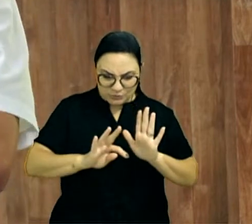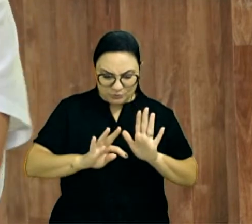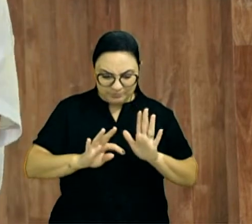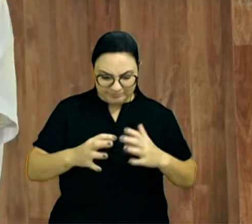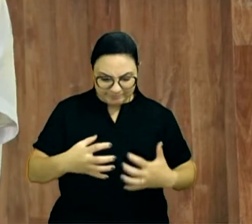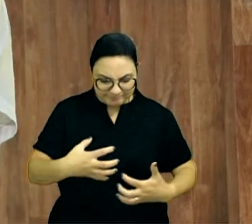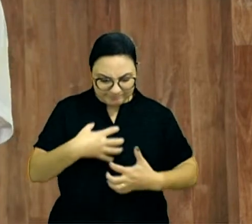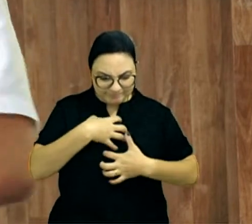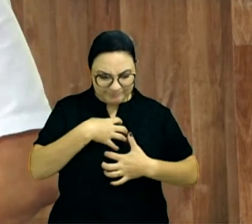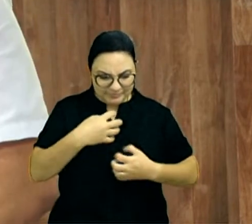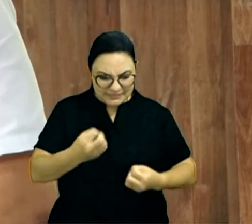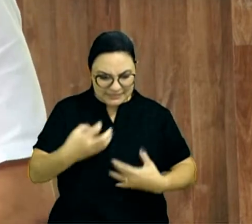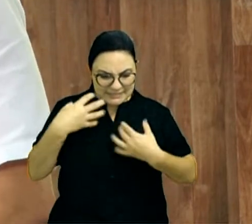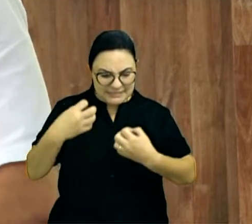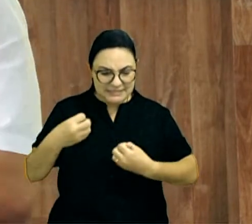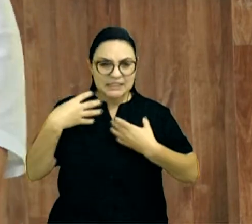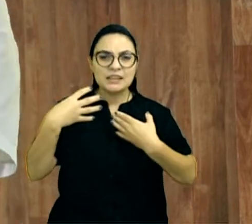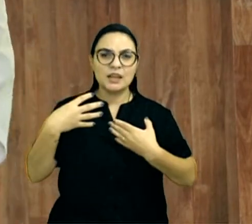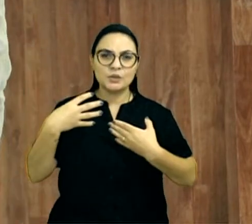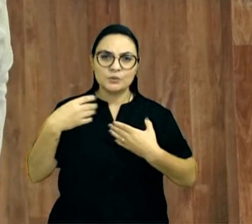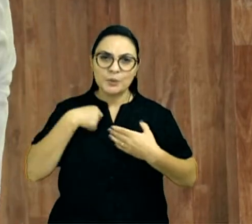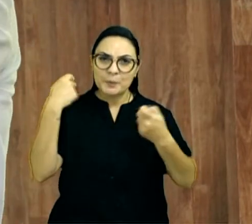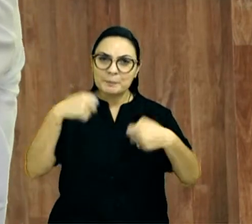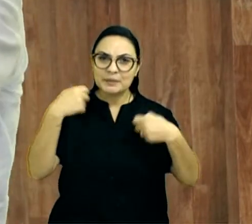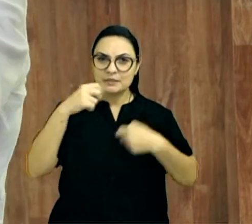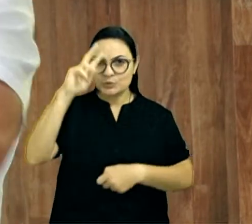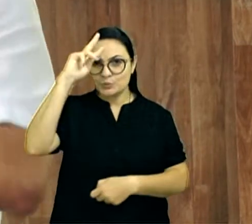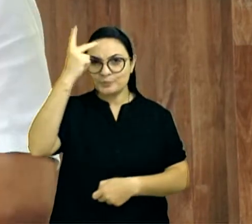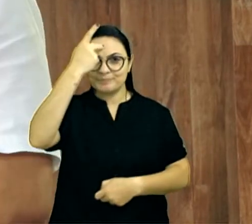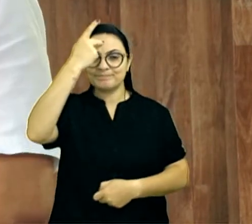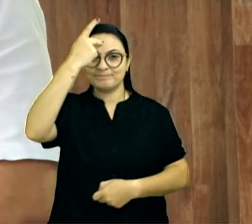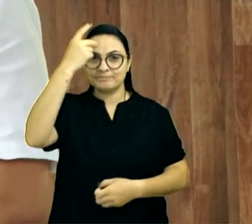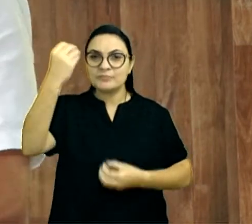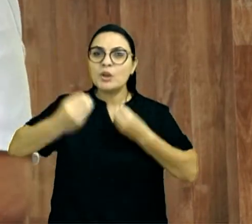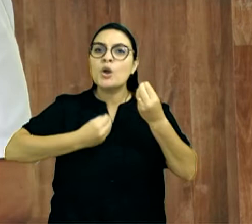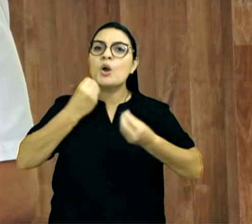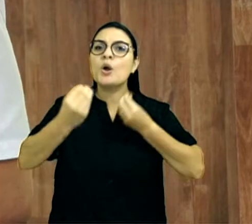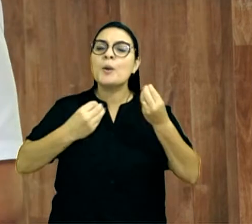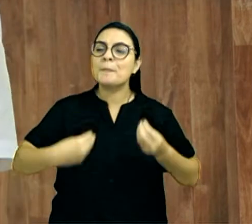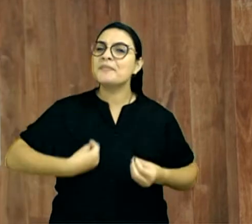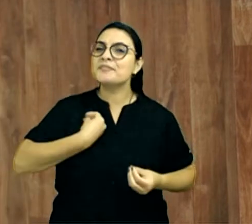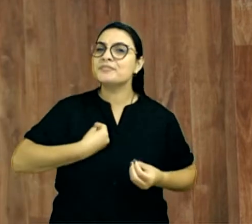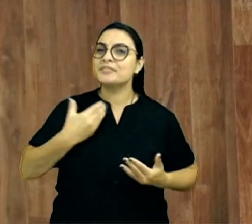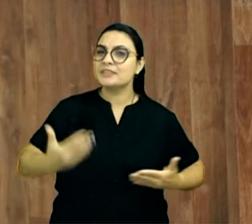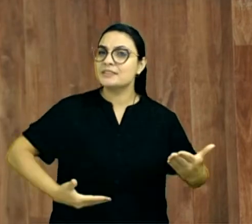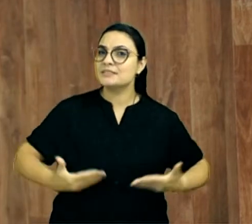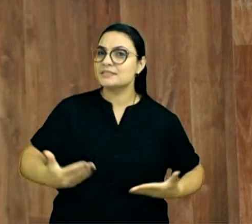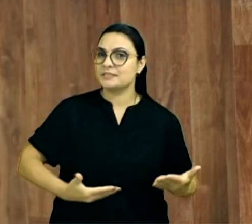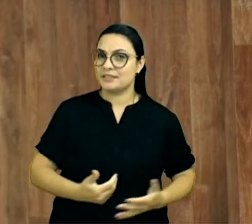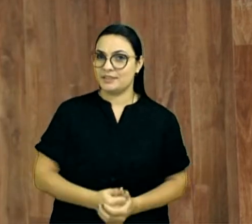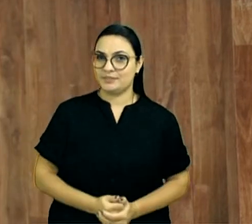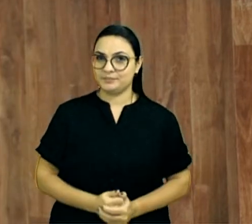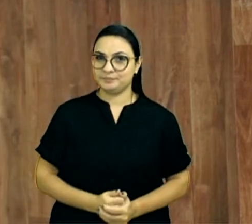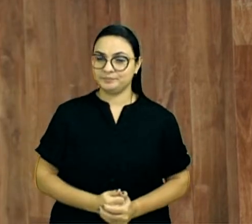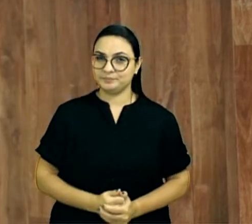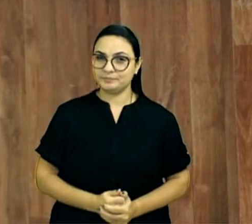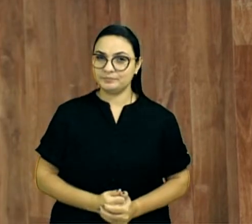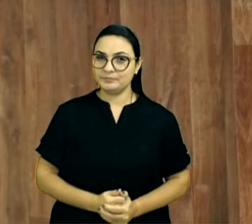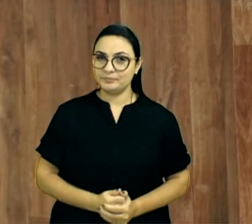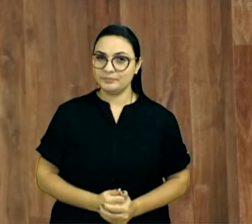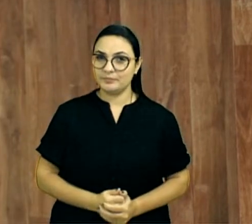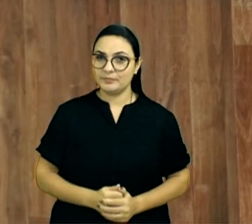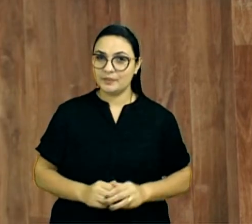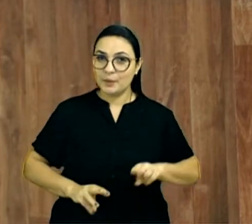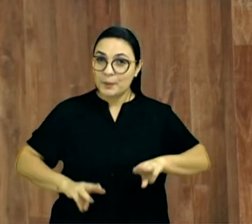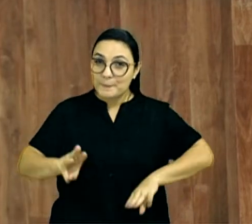com essa ideia, de ser servo, e o primeiro texto que Deus me deu, foi esse aqui, de Marcos 10,